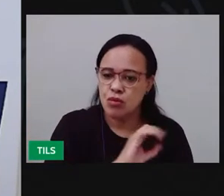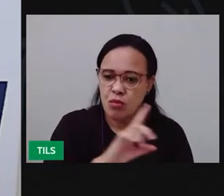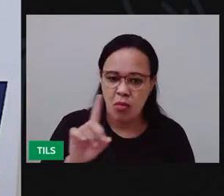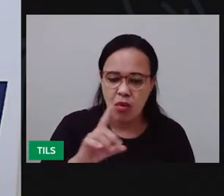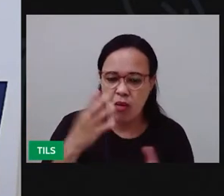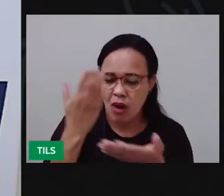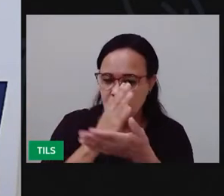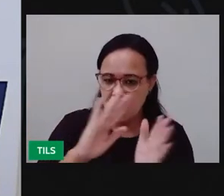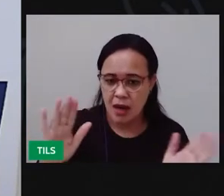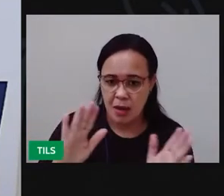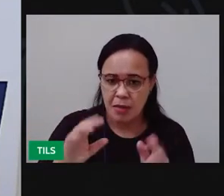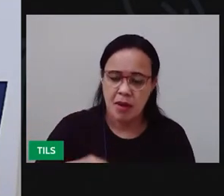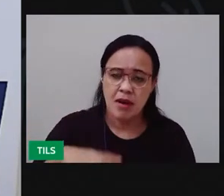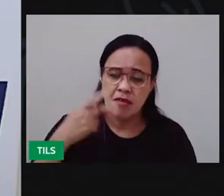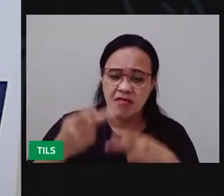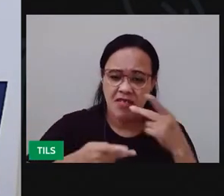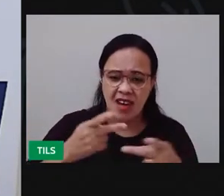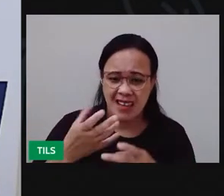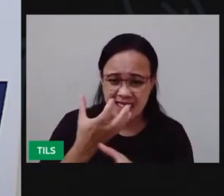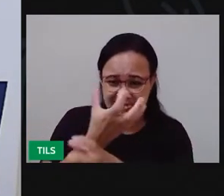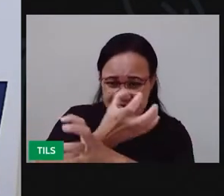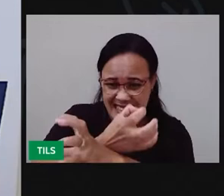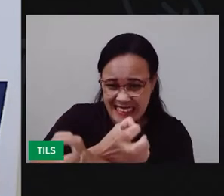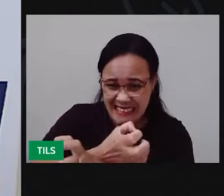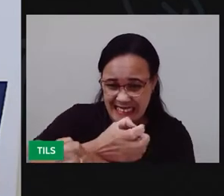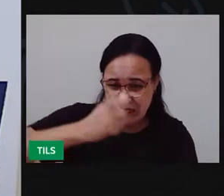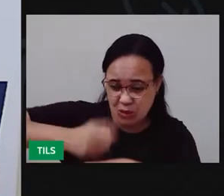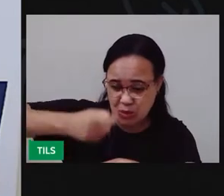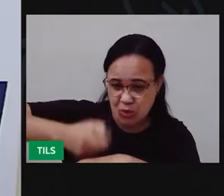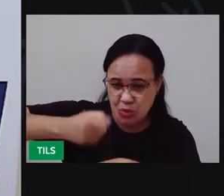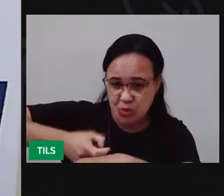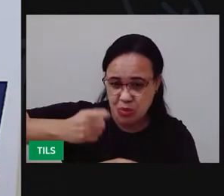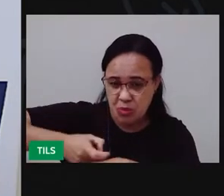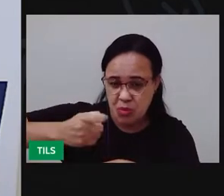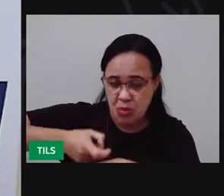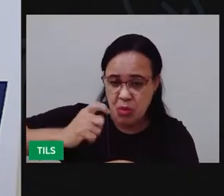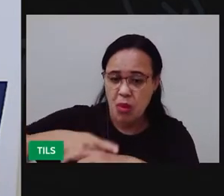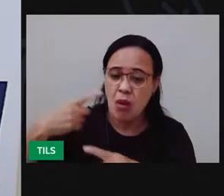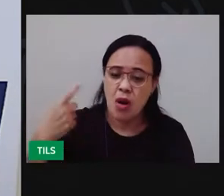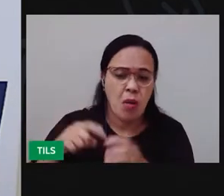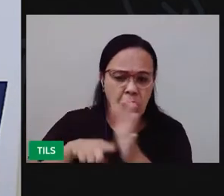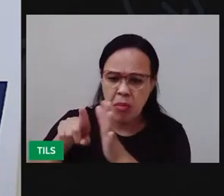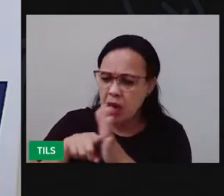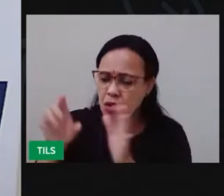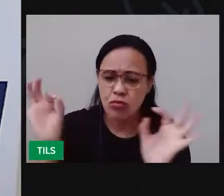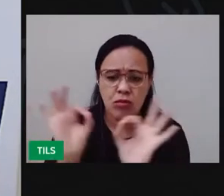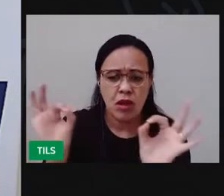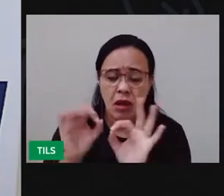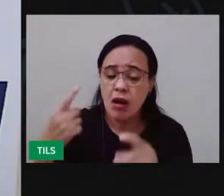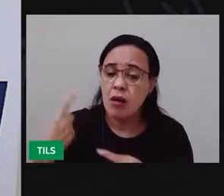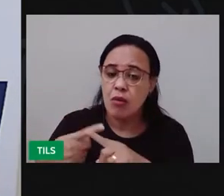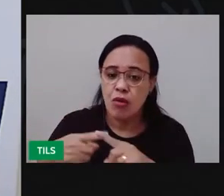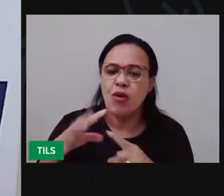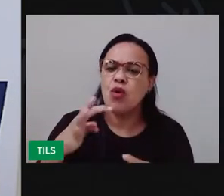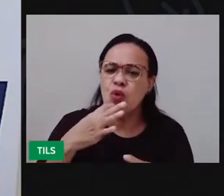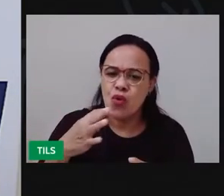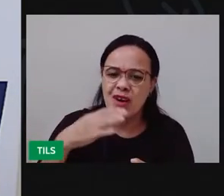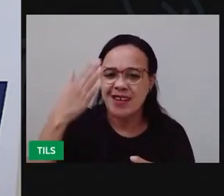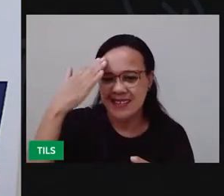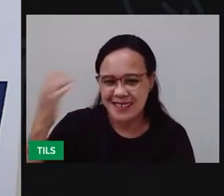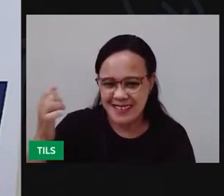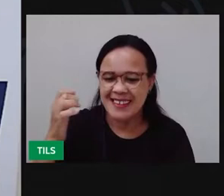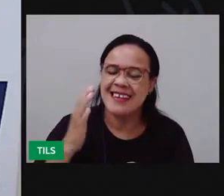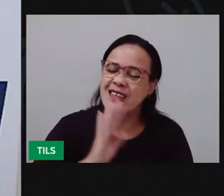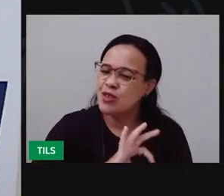Falando de semiárido, eu não pergunto a ninguém. Por nascer no sertão, conheço o que ele tem. O clima é sempre